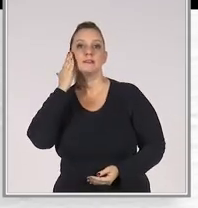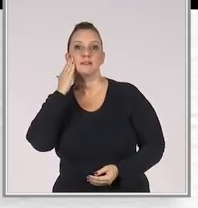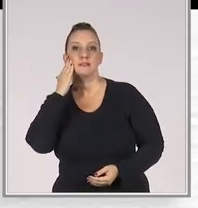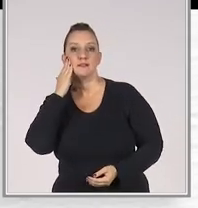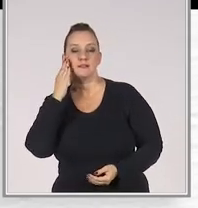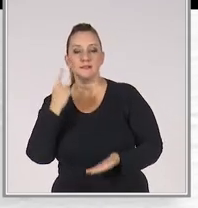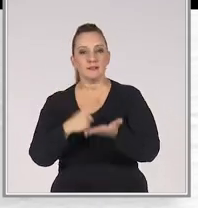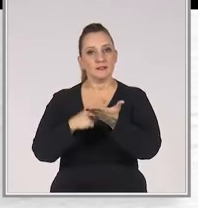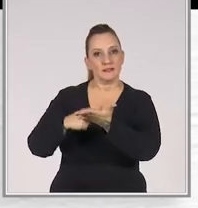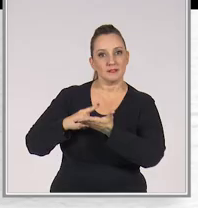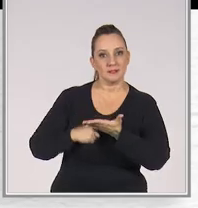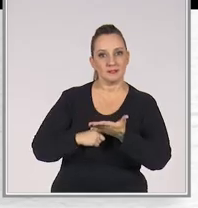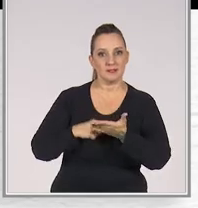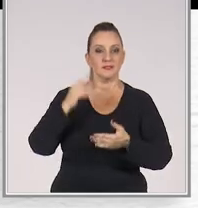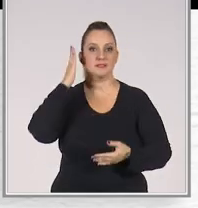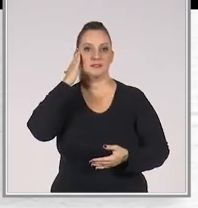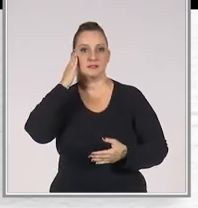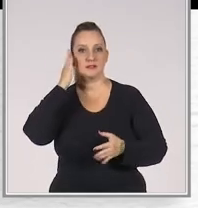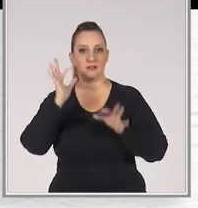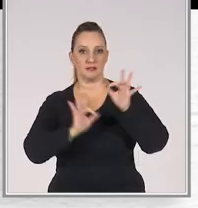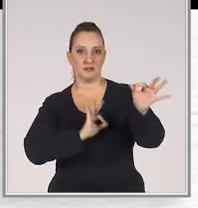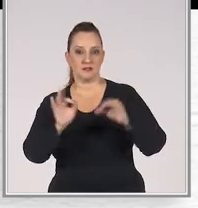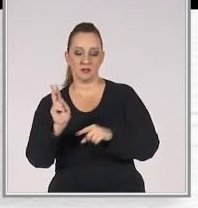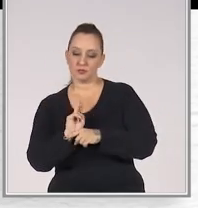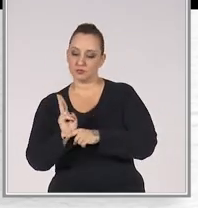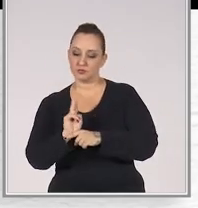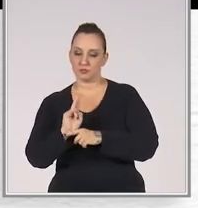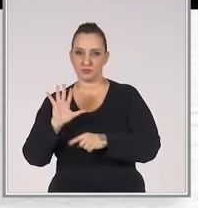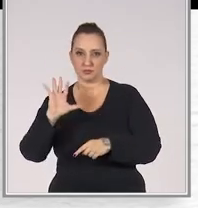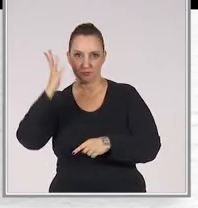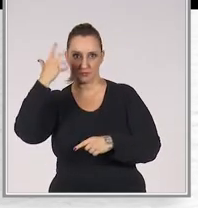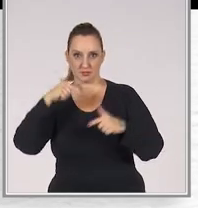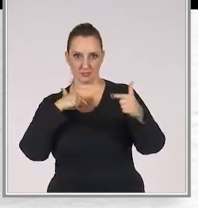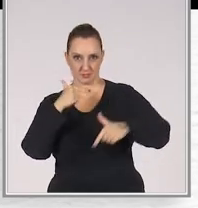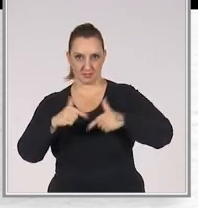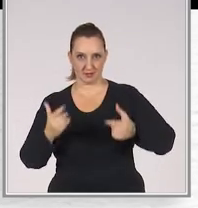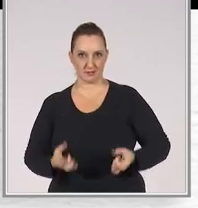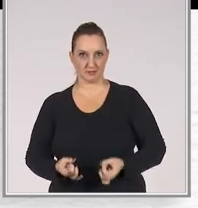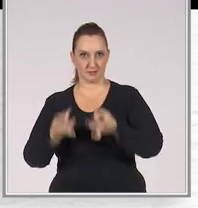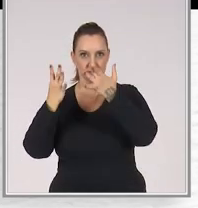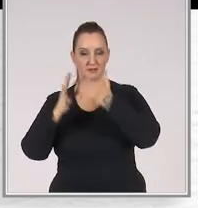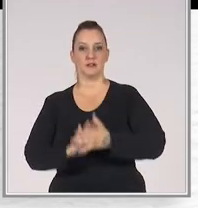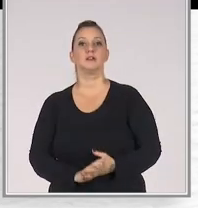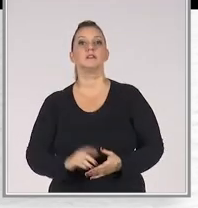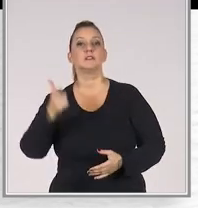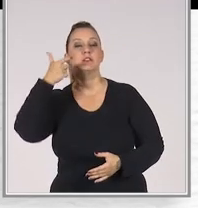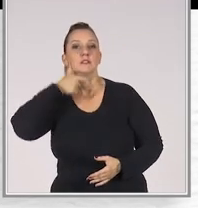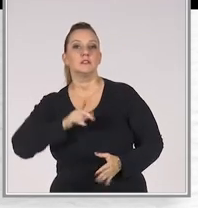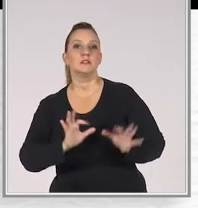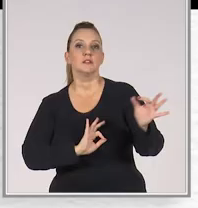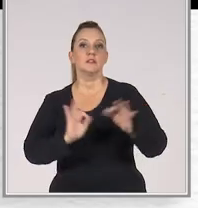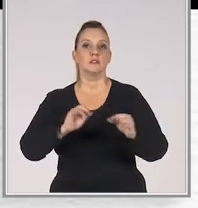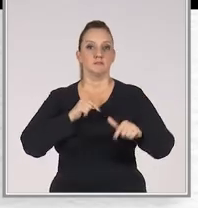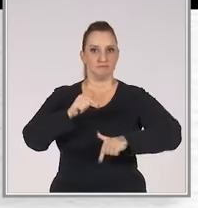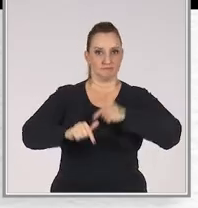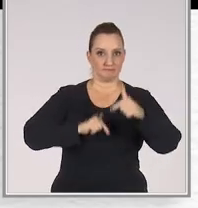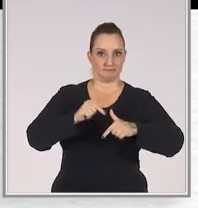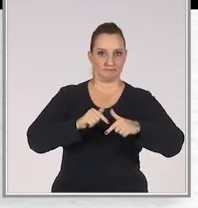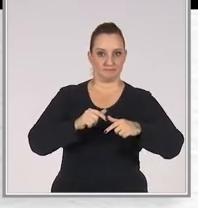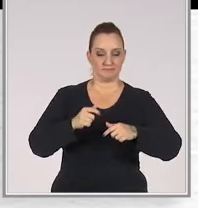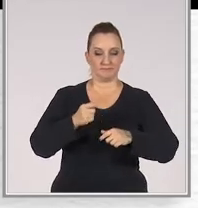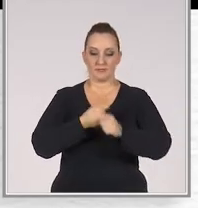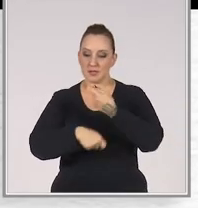Saber negociar. Saber planejar e monitorar os resultados de seu trabalho de vendas. Conseguir organizar seu